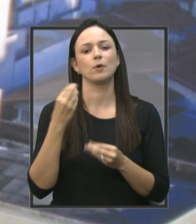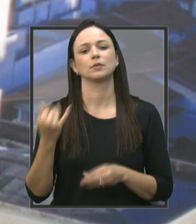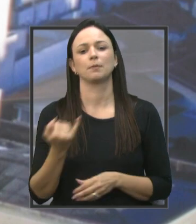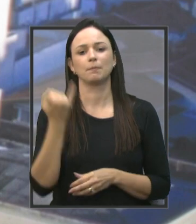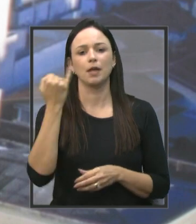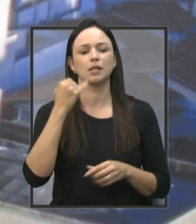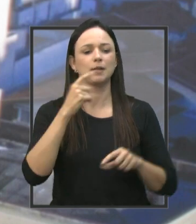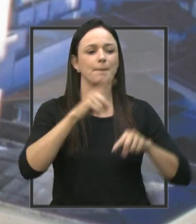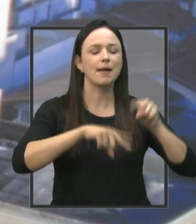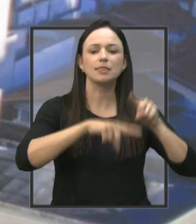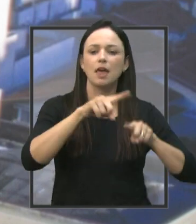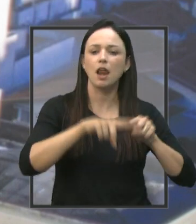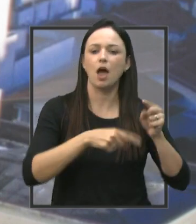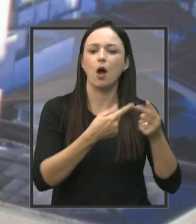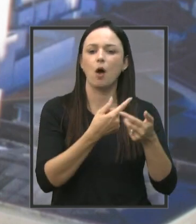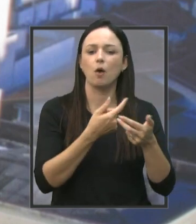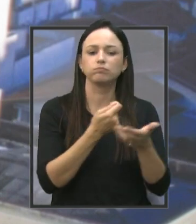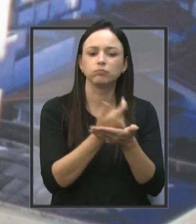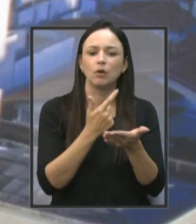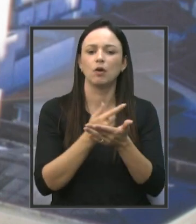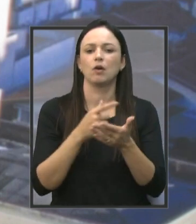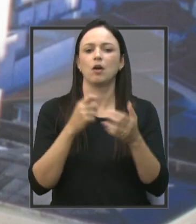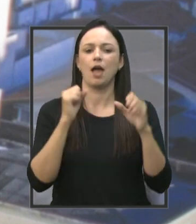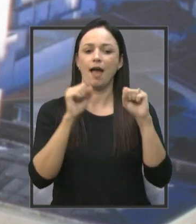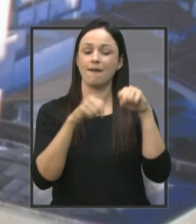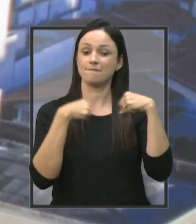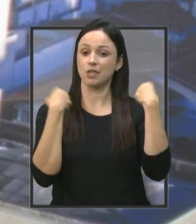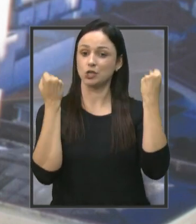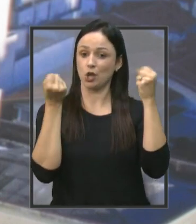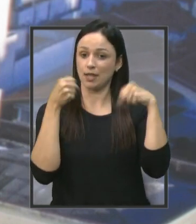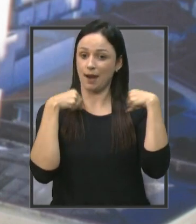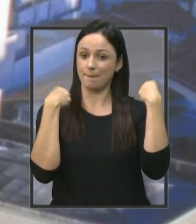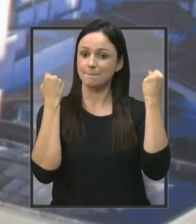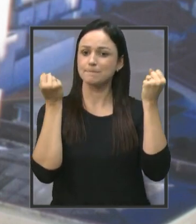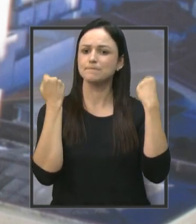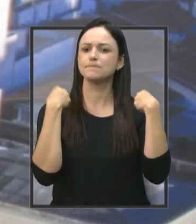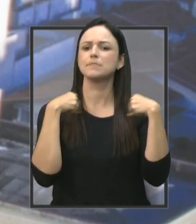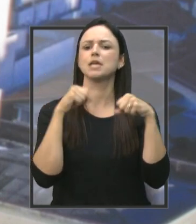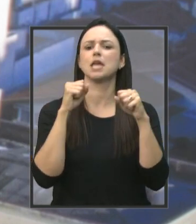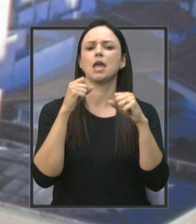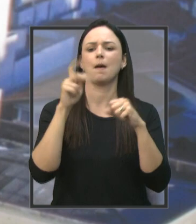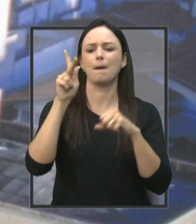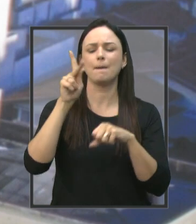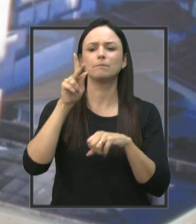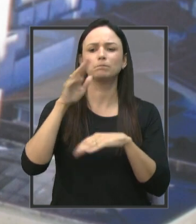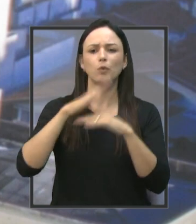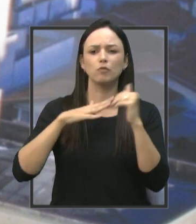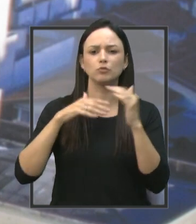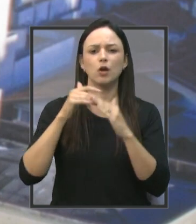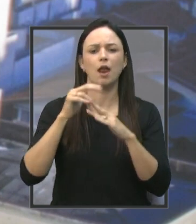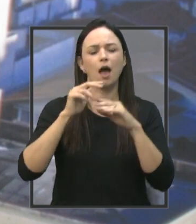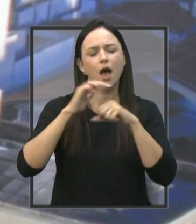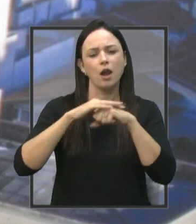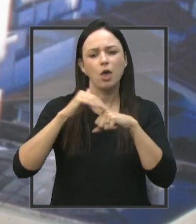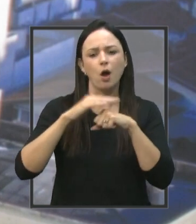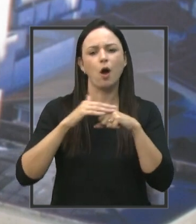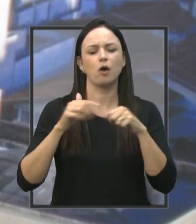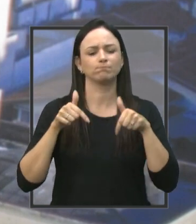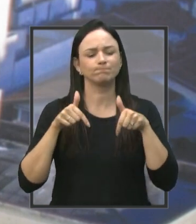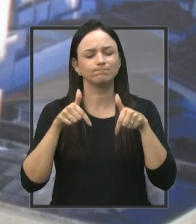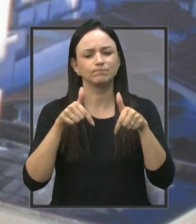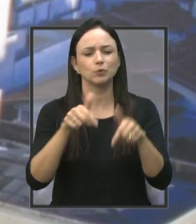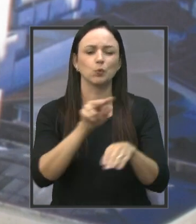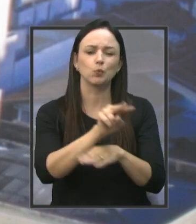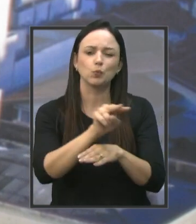equipamentos, uma fisioterapia adequada, profissionais carinhosos, profissionais dedicados para